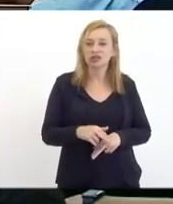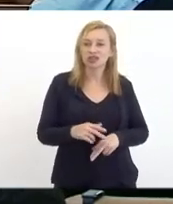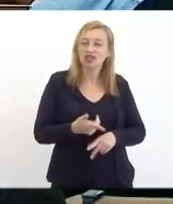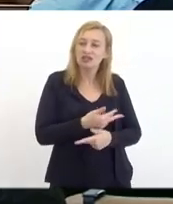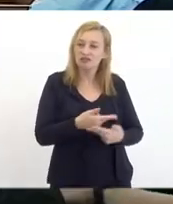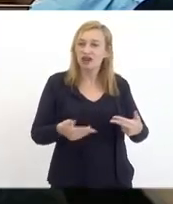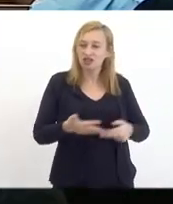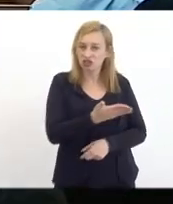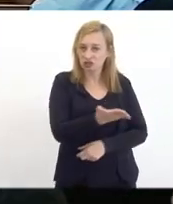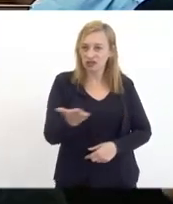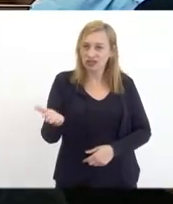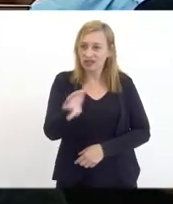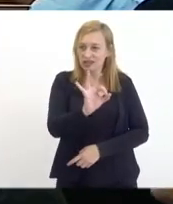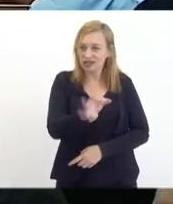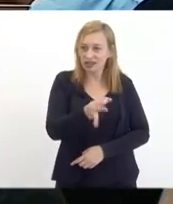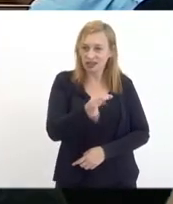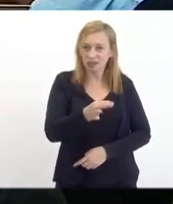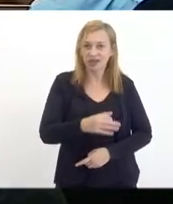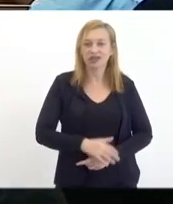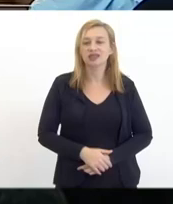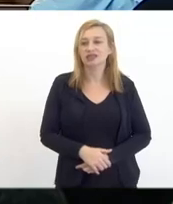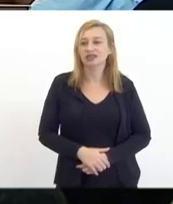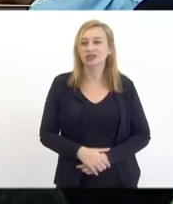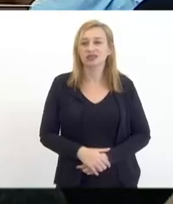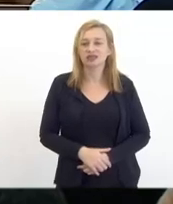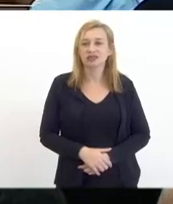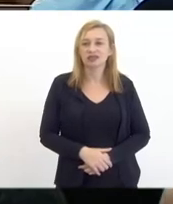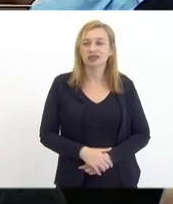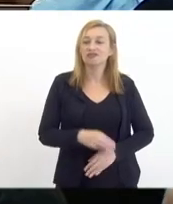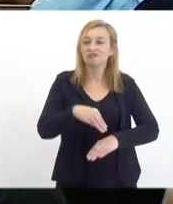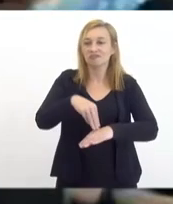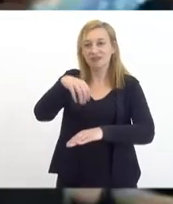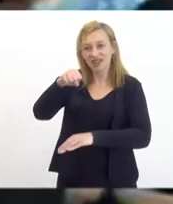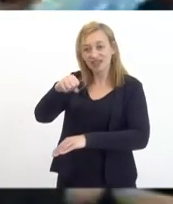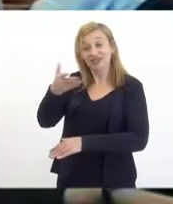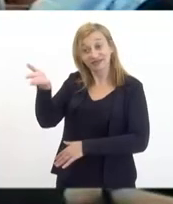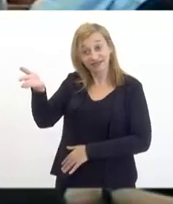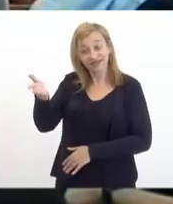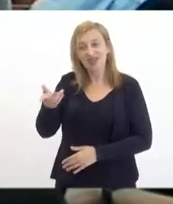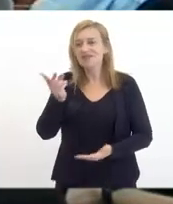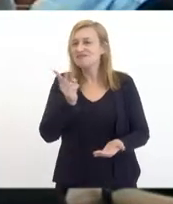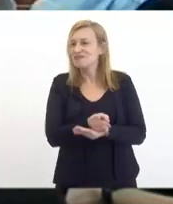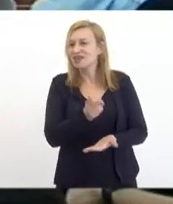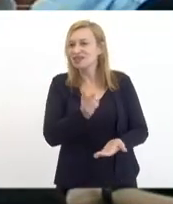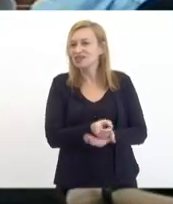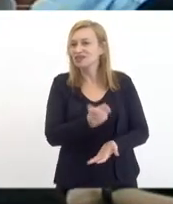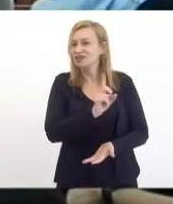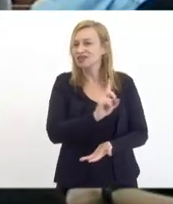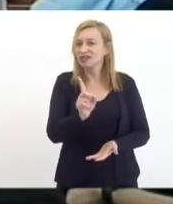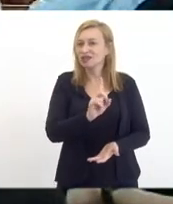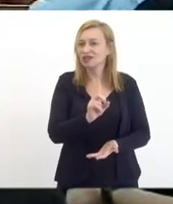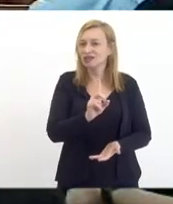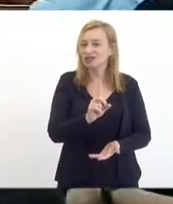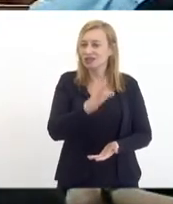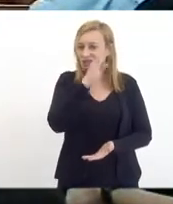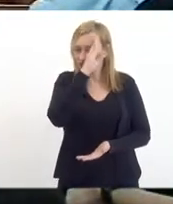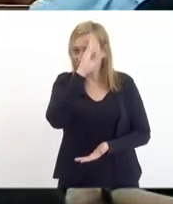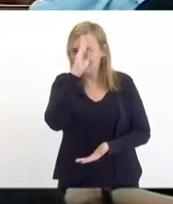vários de vocês inclusive são mestres né mesmo que não estejam plenamente na academia